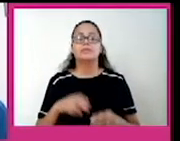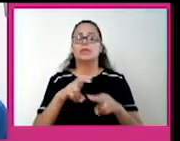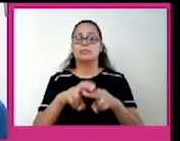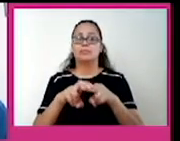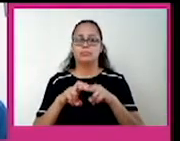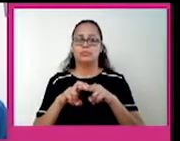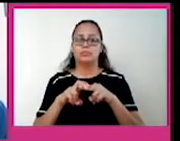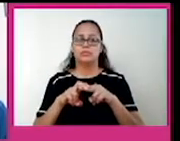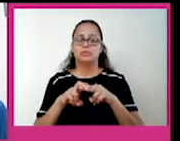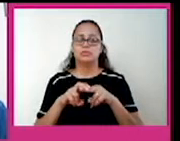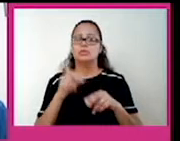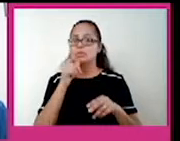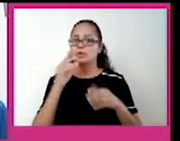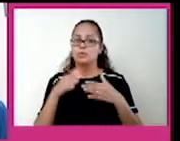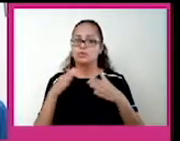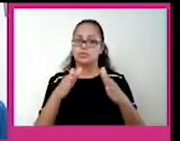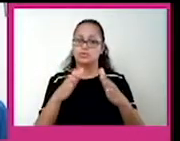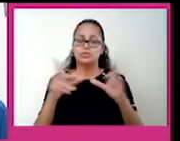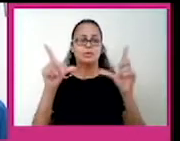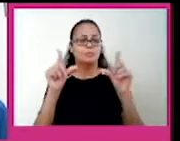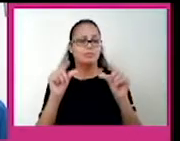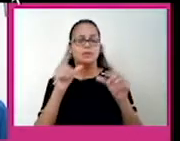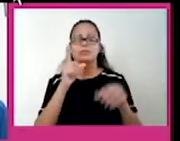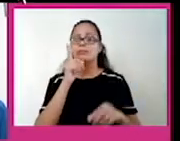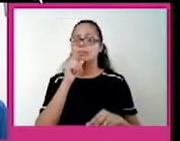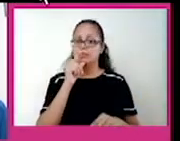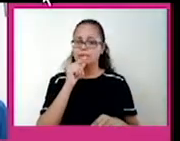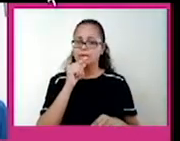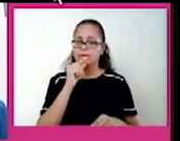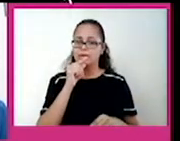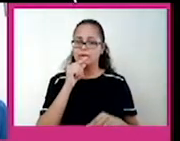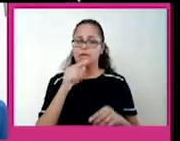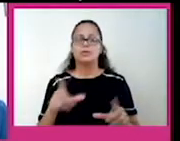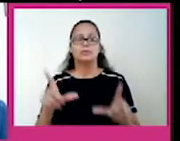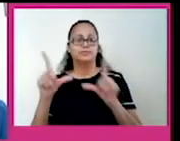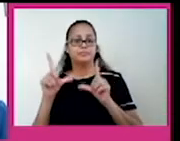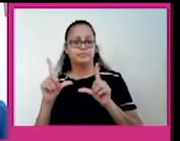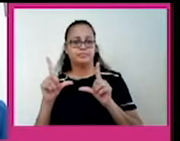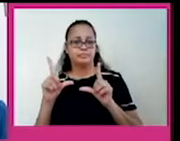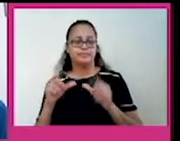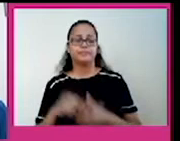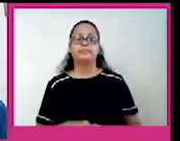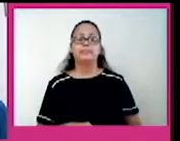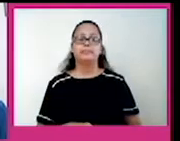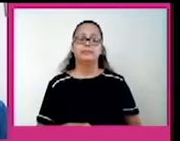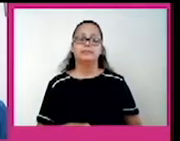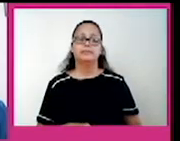isso os rios têm um menor volume de água. Nós temos aqui a Sierra Madre, ocidental, em Chihuahua, no México.